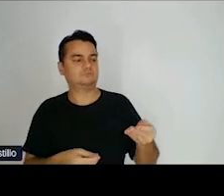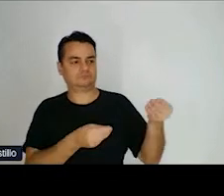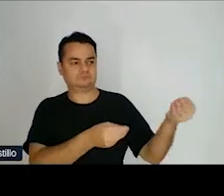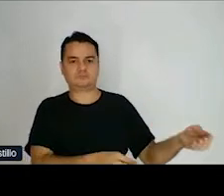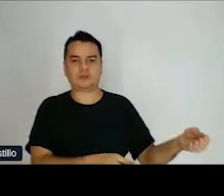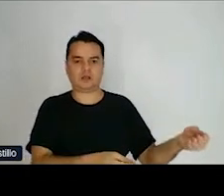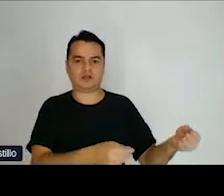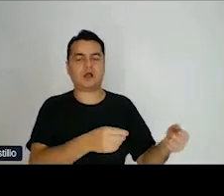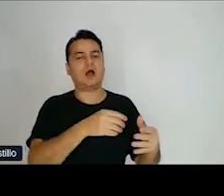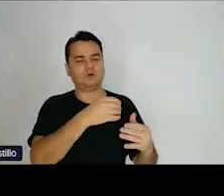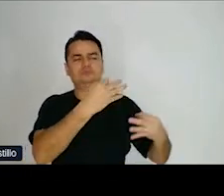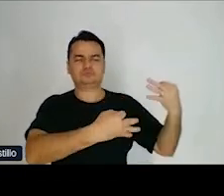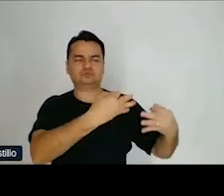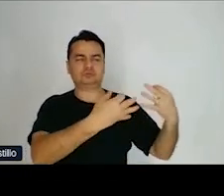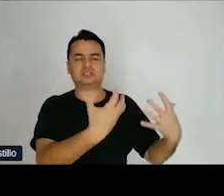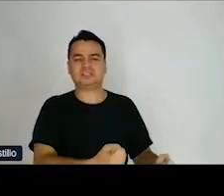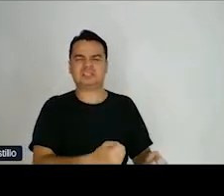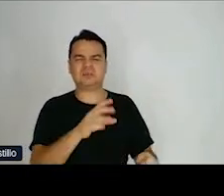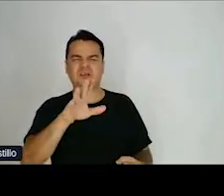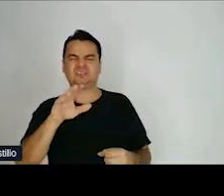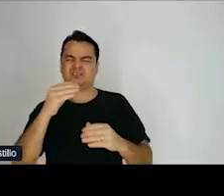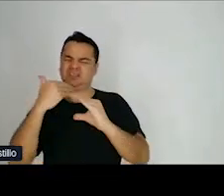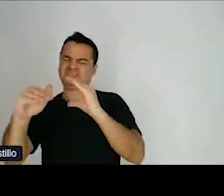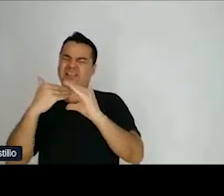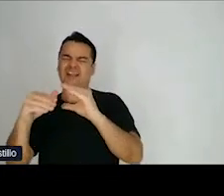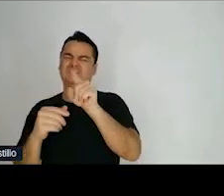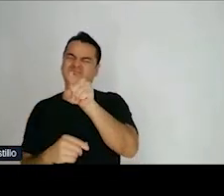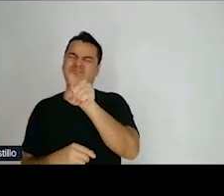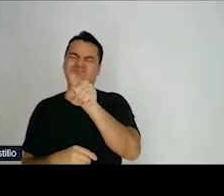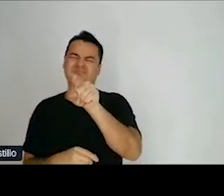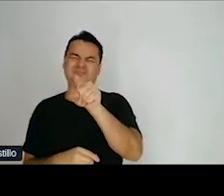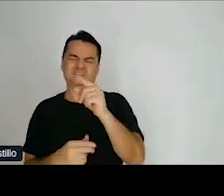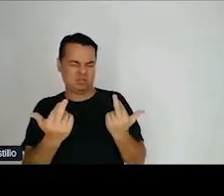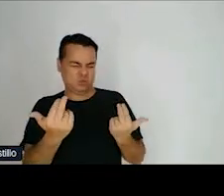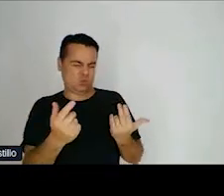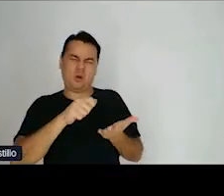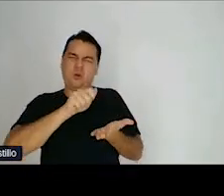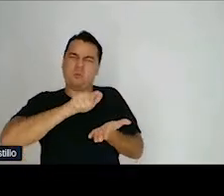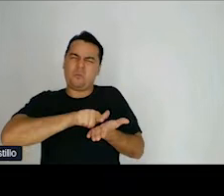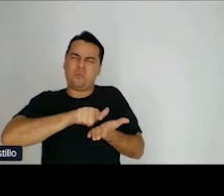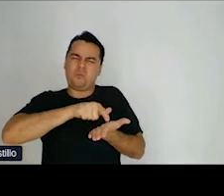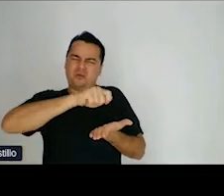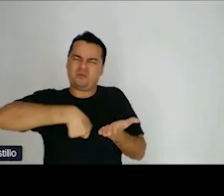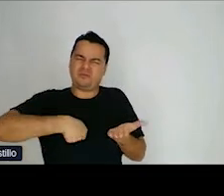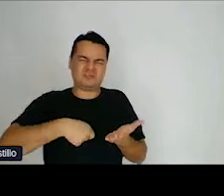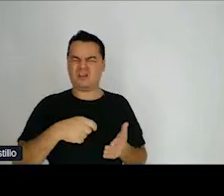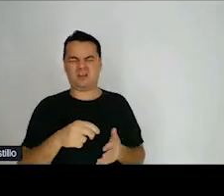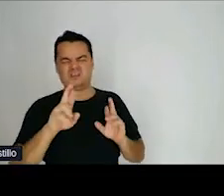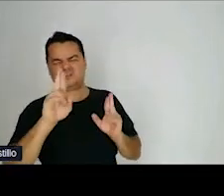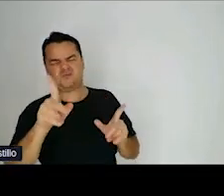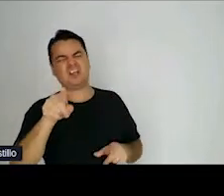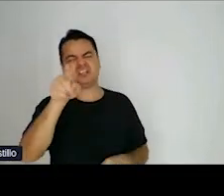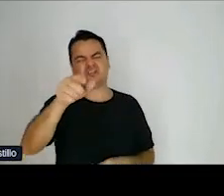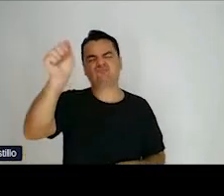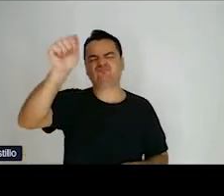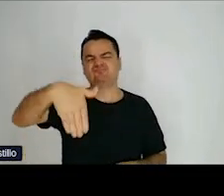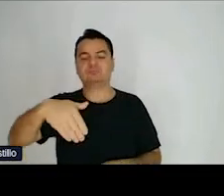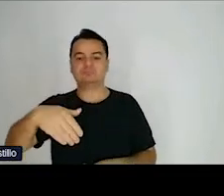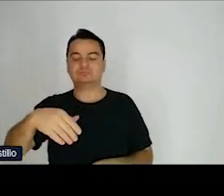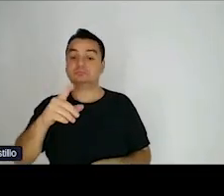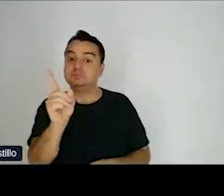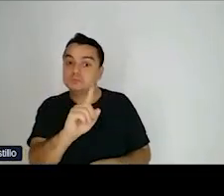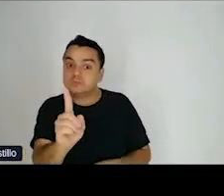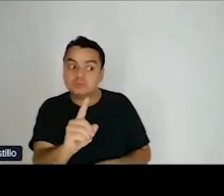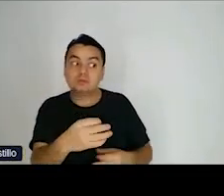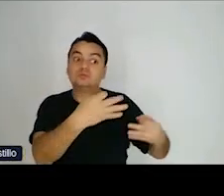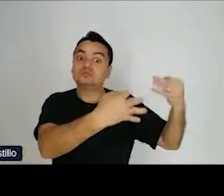confirmar suas informações, aquilo também já serve como validade jurídica do seu documento. Exige um